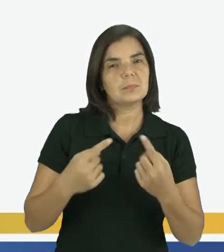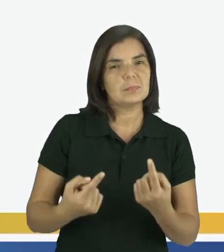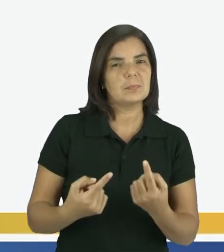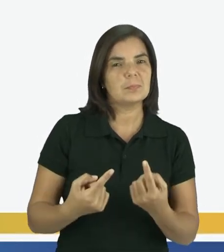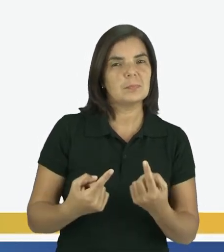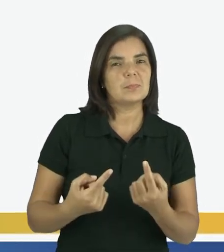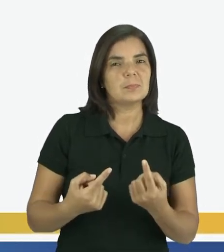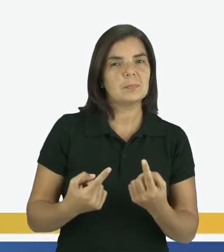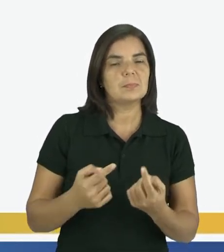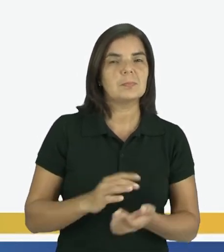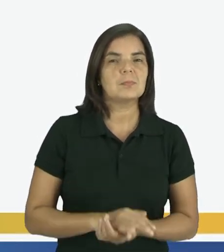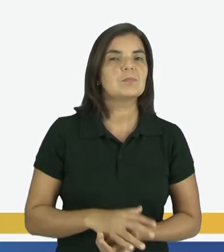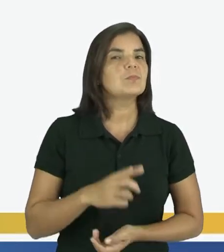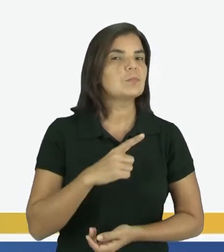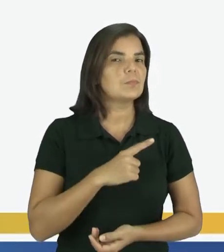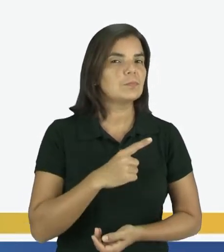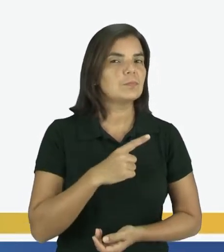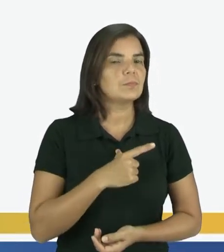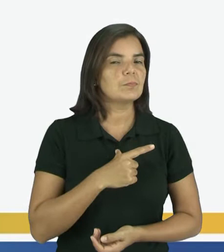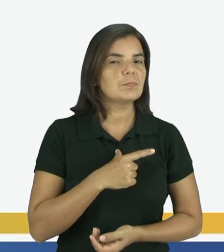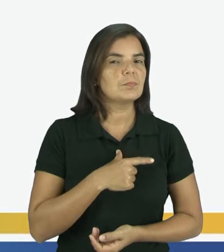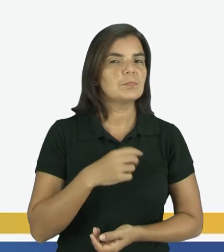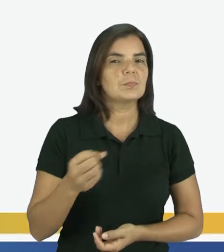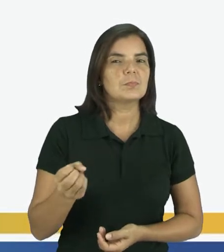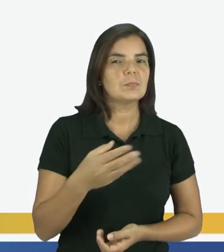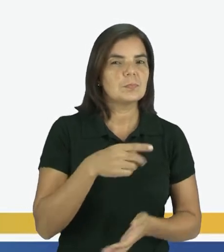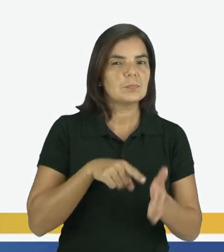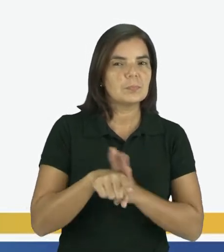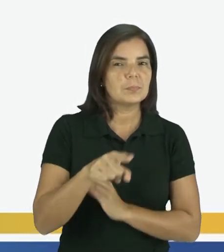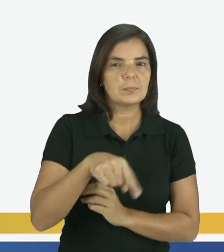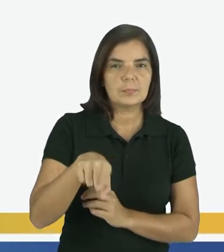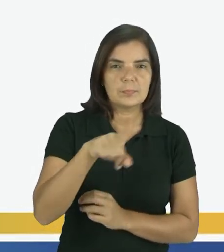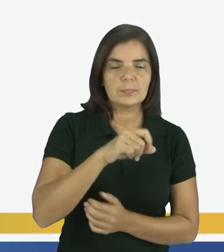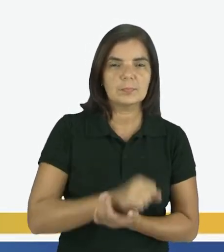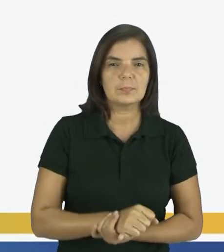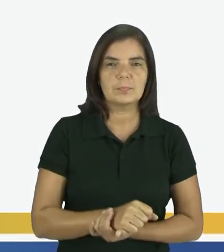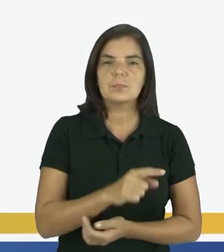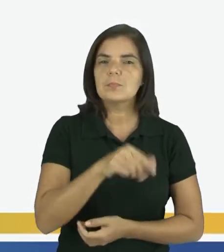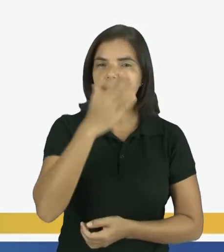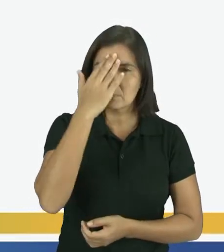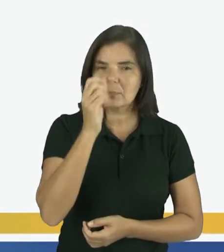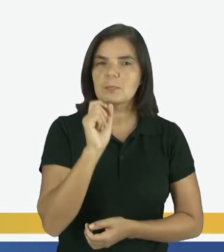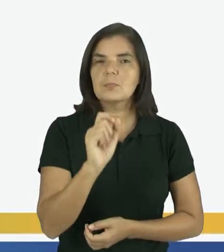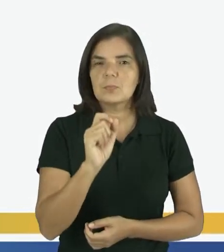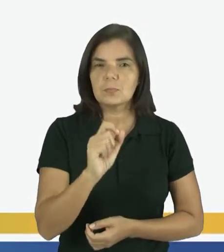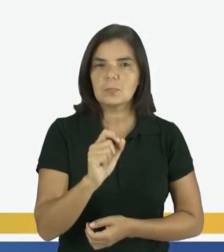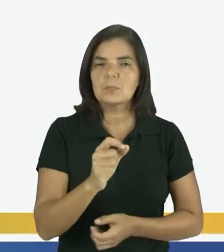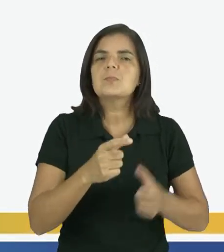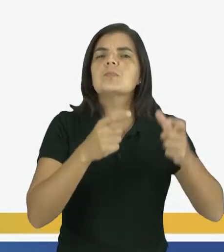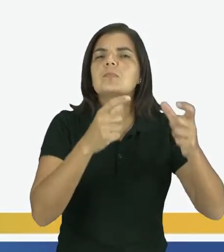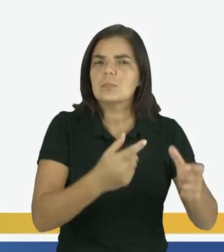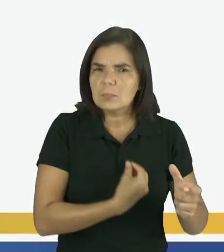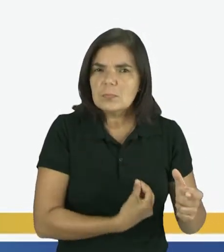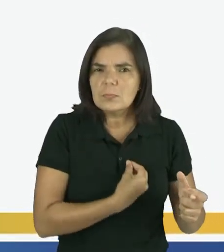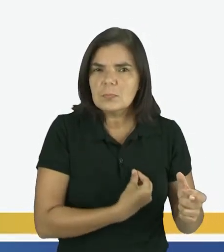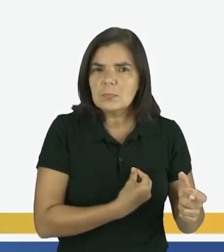Mas, eu tenho uma nova pergunta para vocês. Vocês sabem o que é espaço vivido?